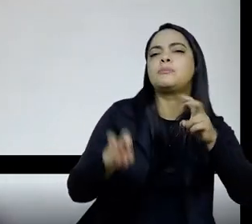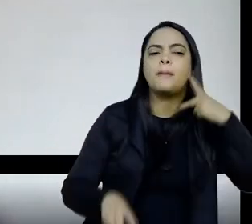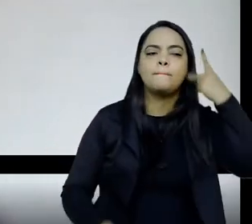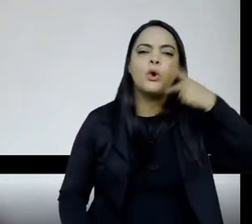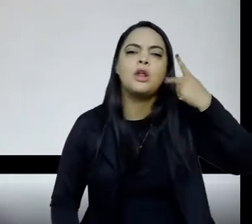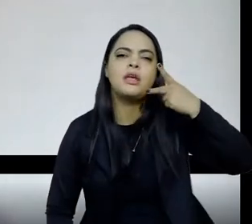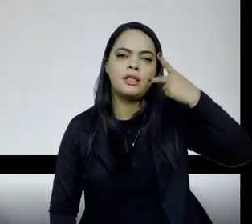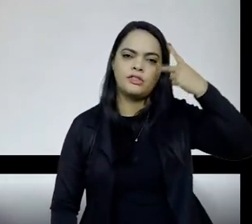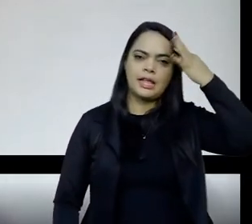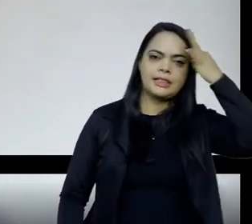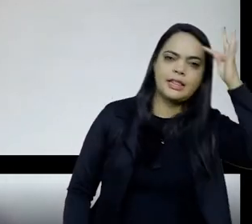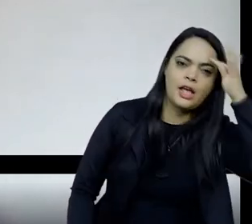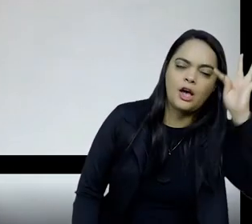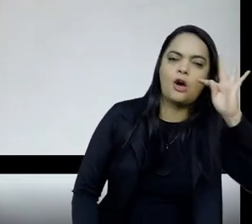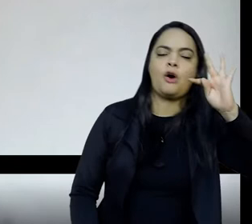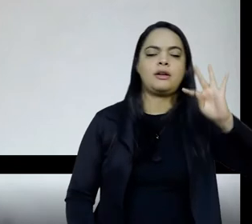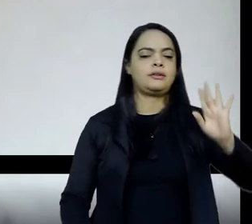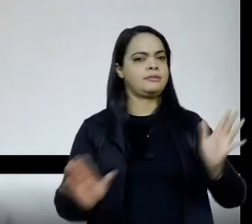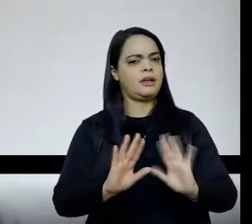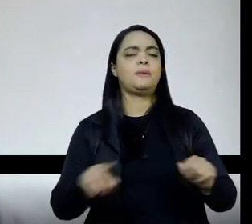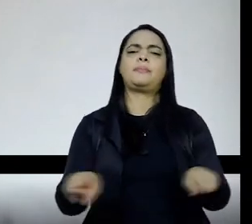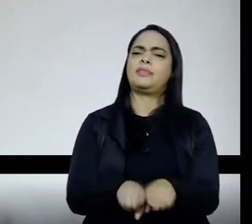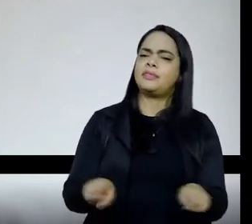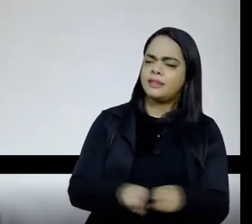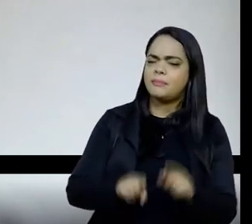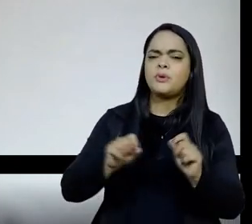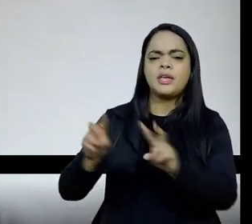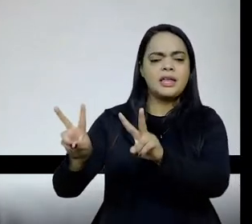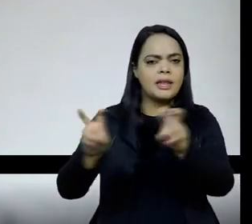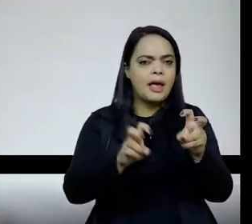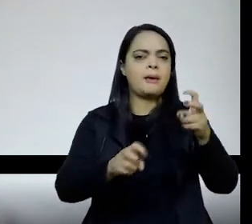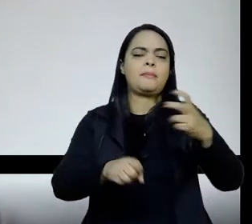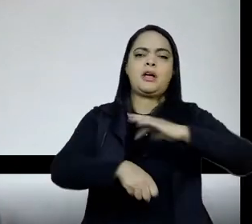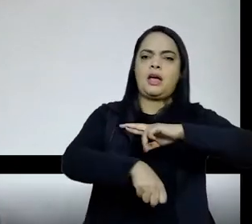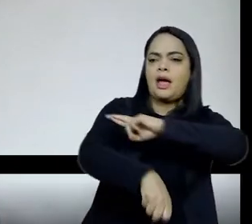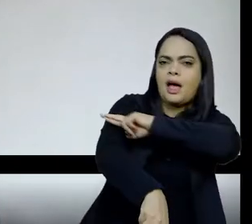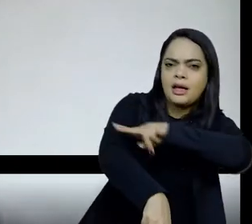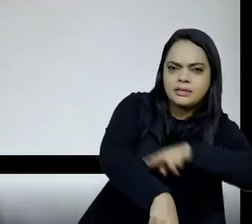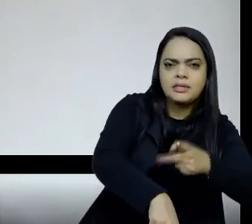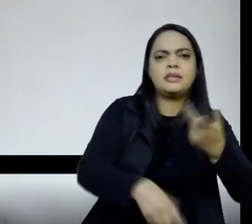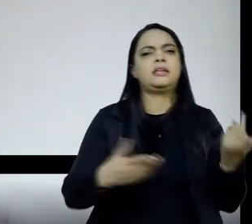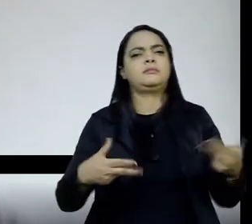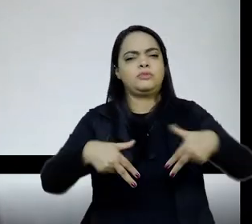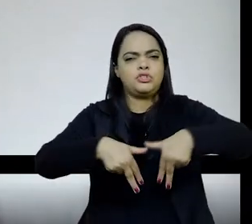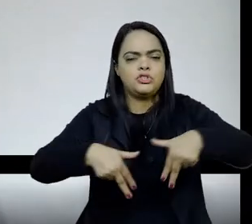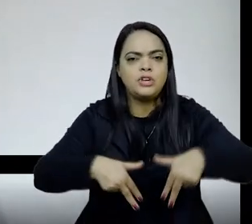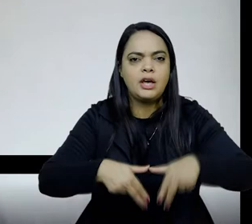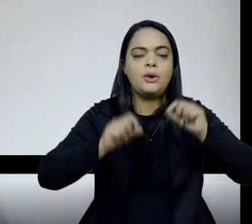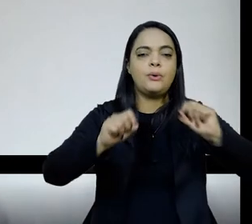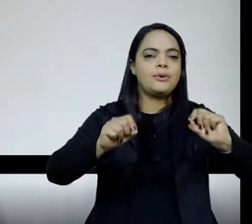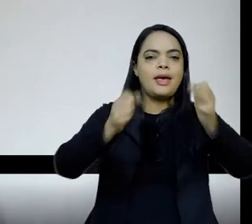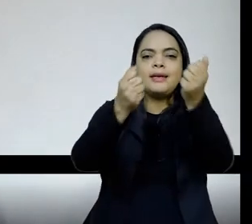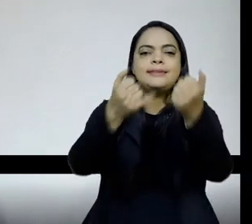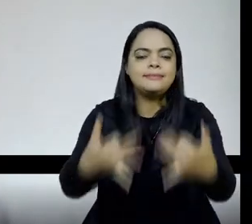gênero, de raça, mas como forma de abordar os temas a partir desse olhar, ou seja, nosso olhar seja